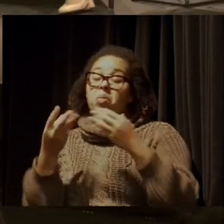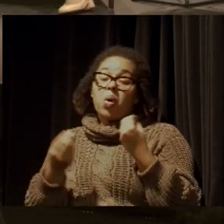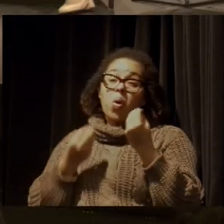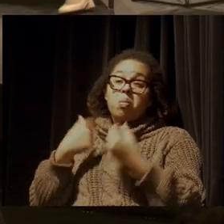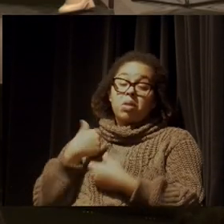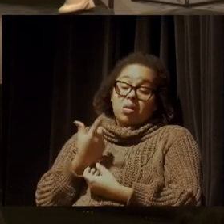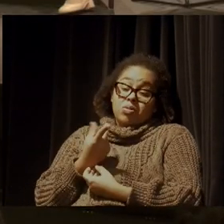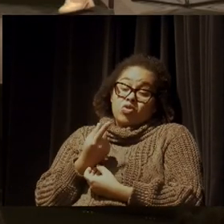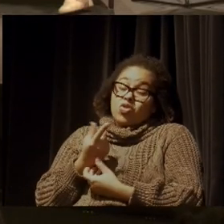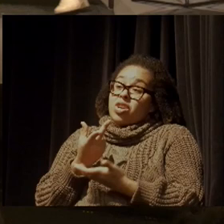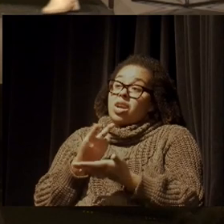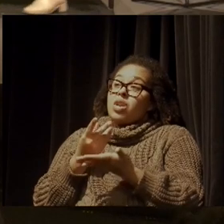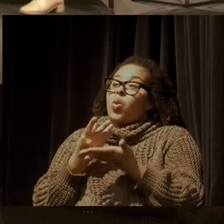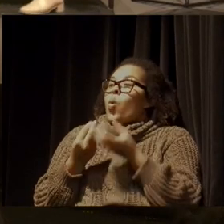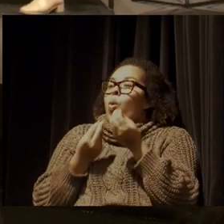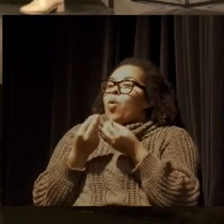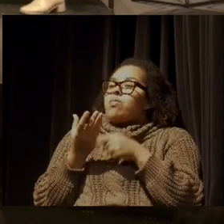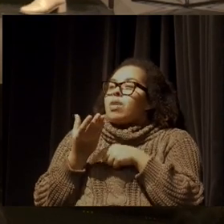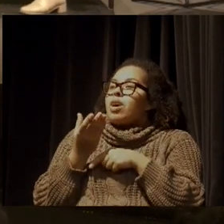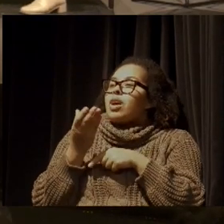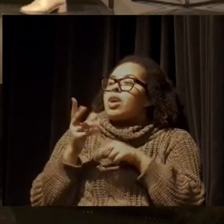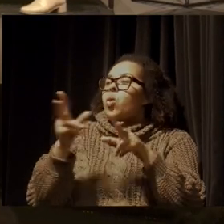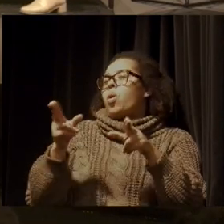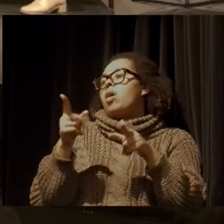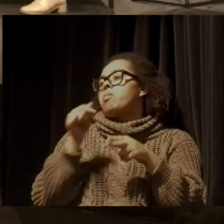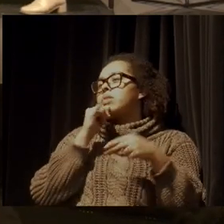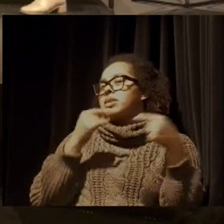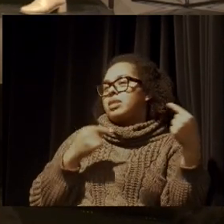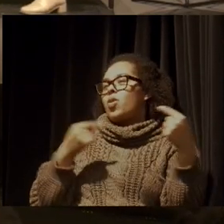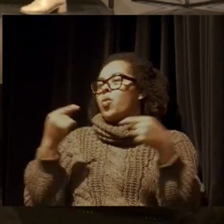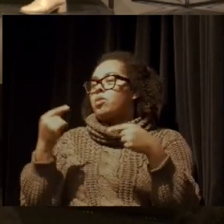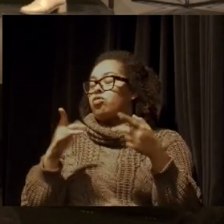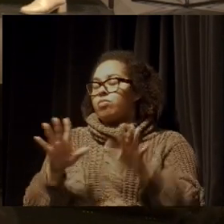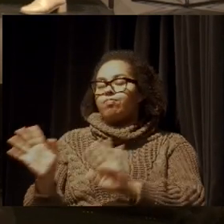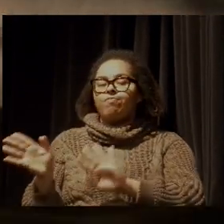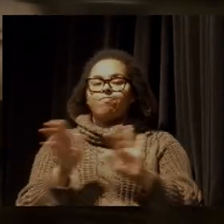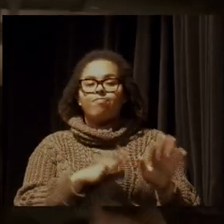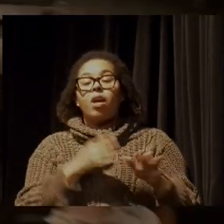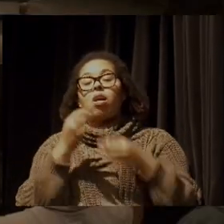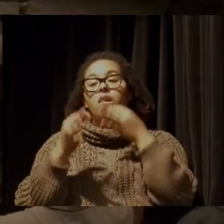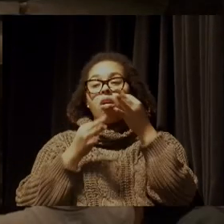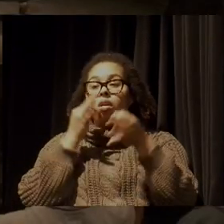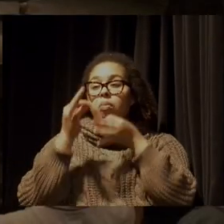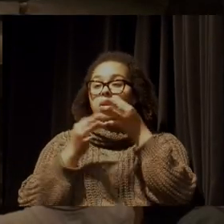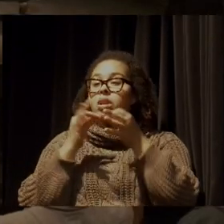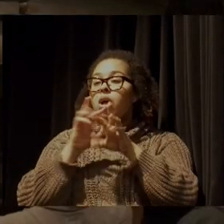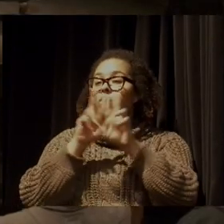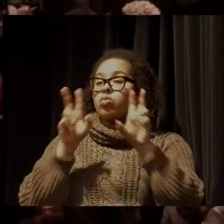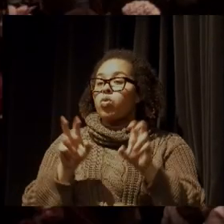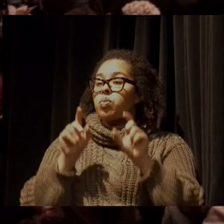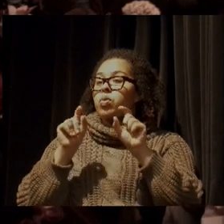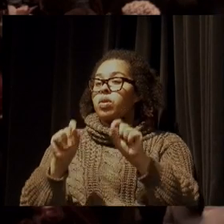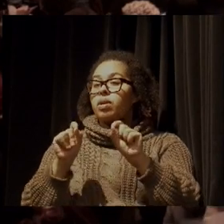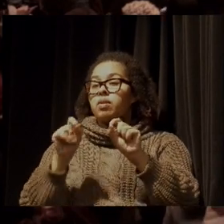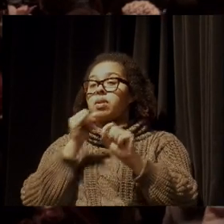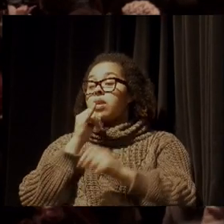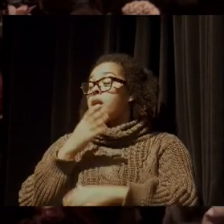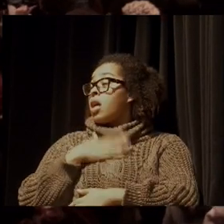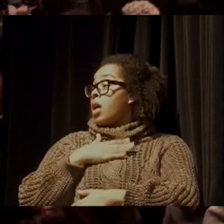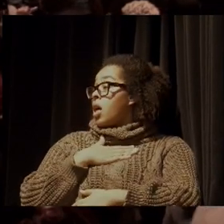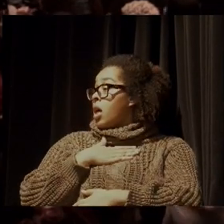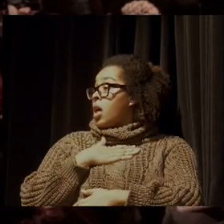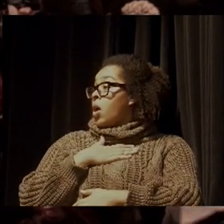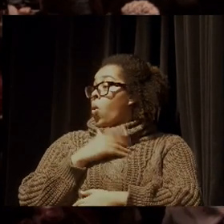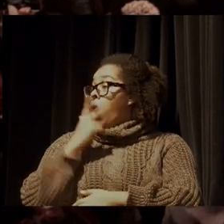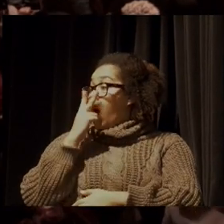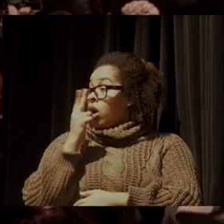Olha, eu queria fazer um comentário sobre algumas coisas que você falou. Primeiro, quer dizer, eu acho que nós